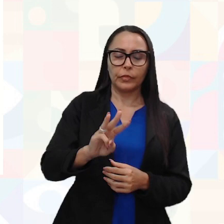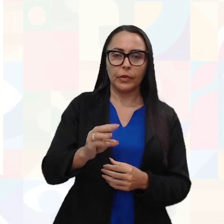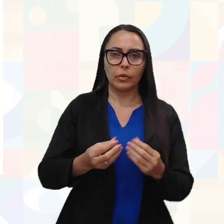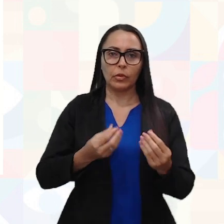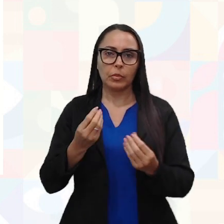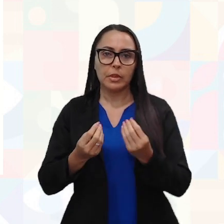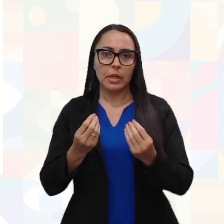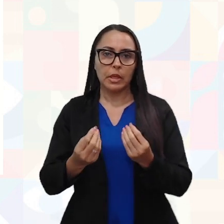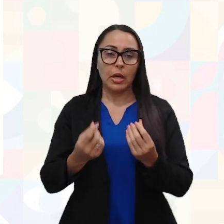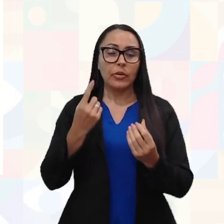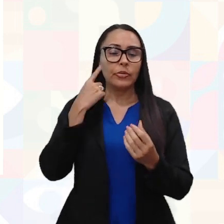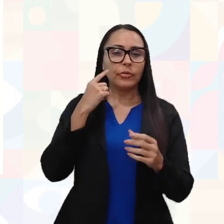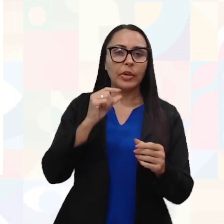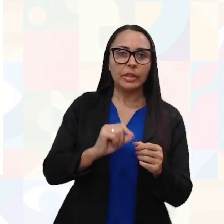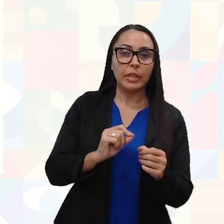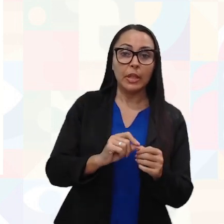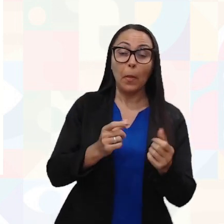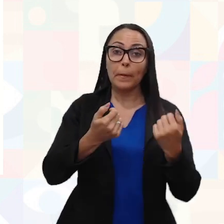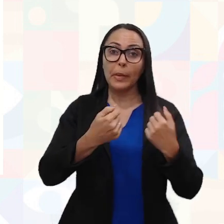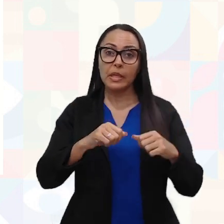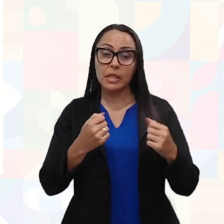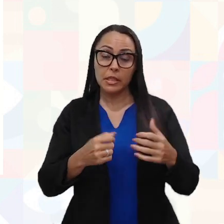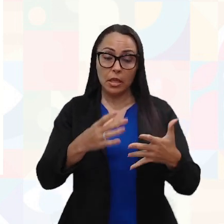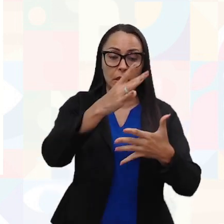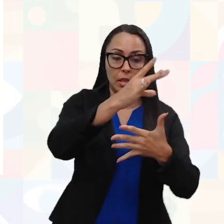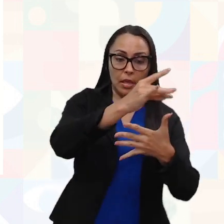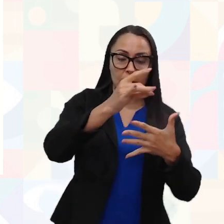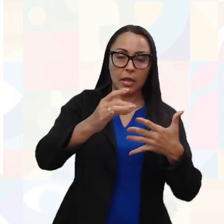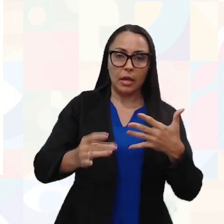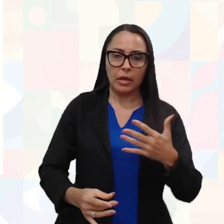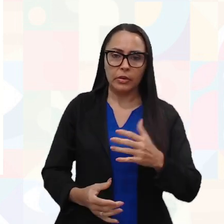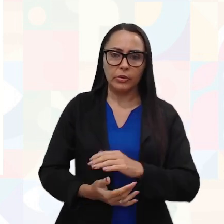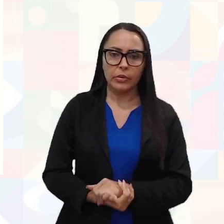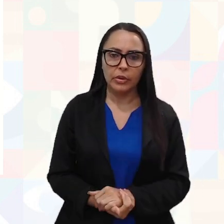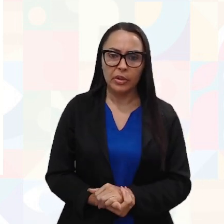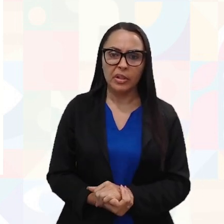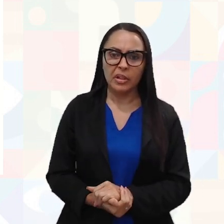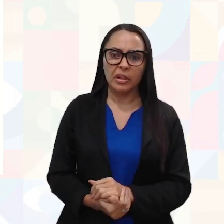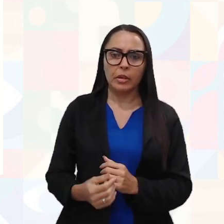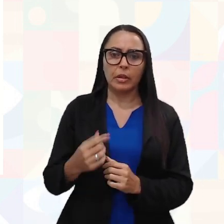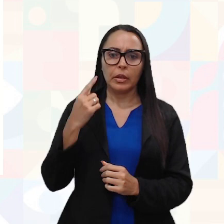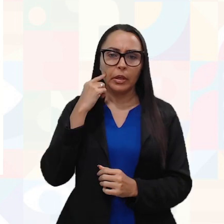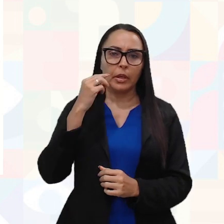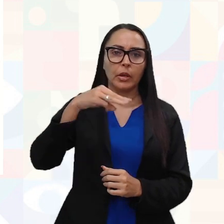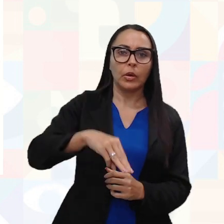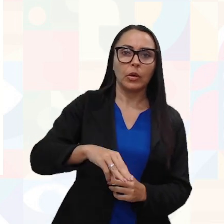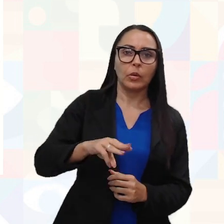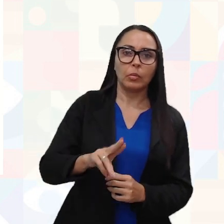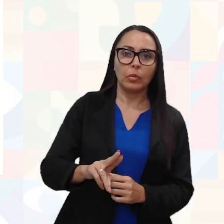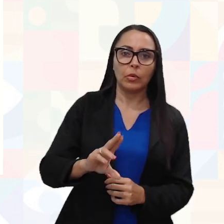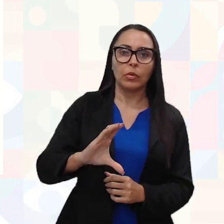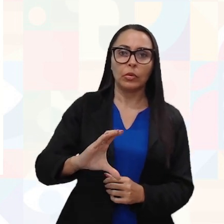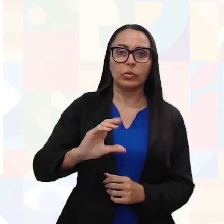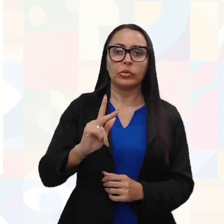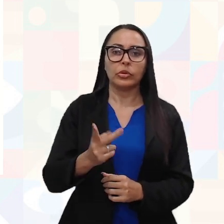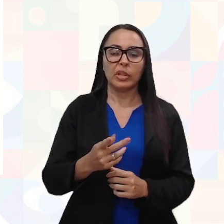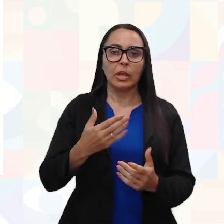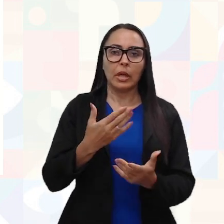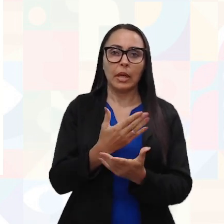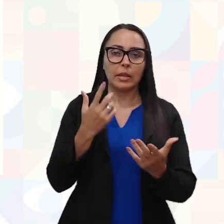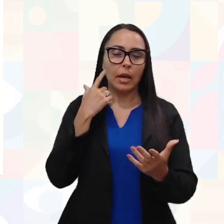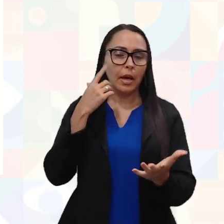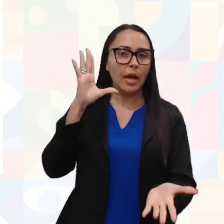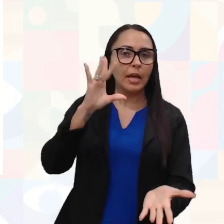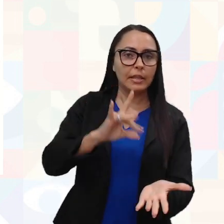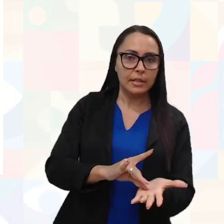essa ação? Como ela será feita? Isso precisa estar detalhado. E o HowMate é o quanto. Quanto vai custar para a instituição realizar